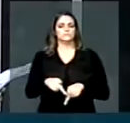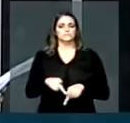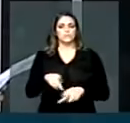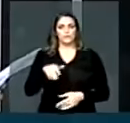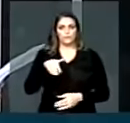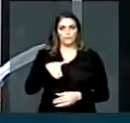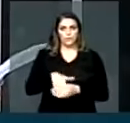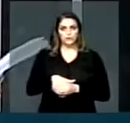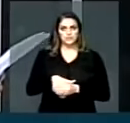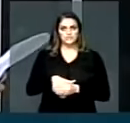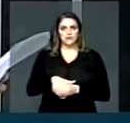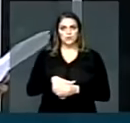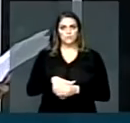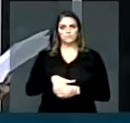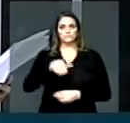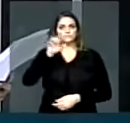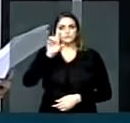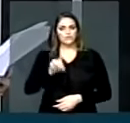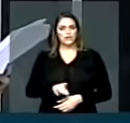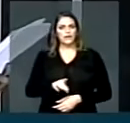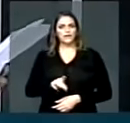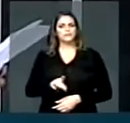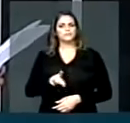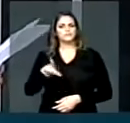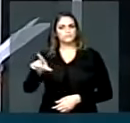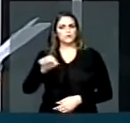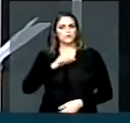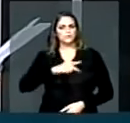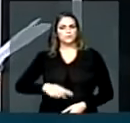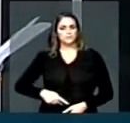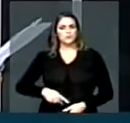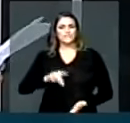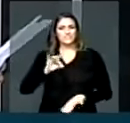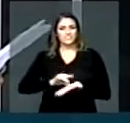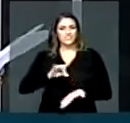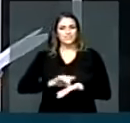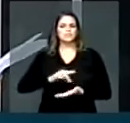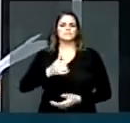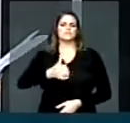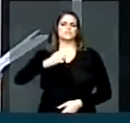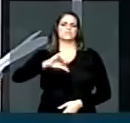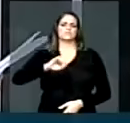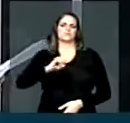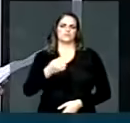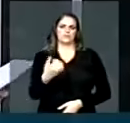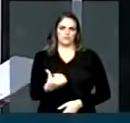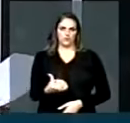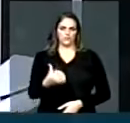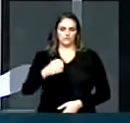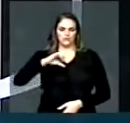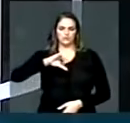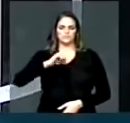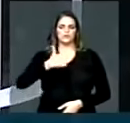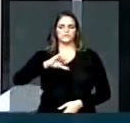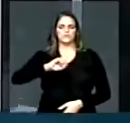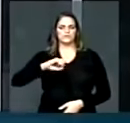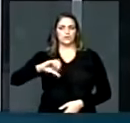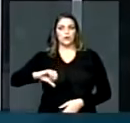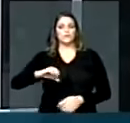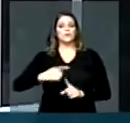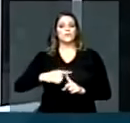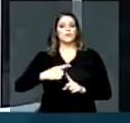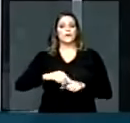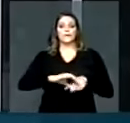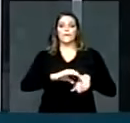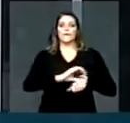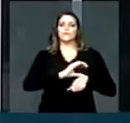diretas para a Presidente do Brasil só ocorreriam em 1989, após ser estabelecida na Constituição de 1988, porém,